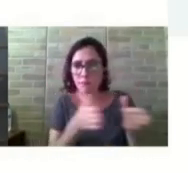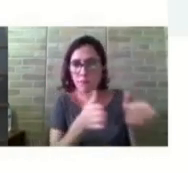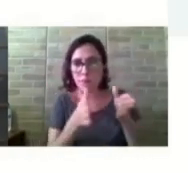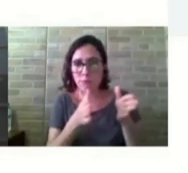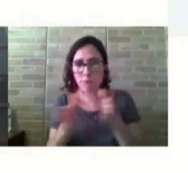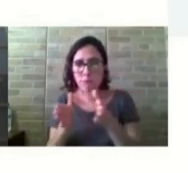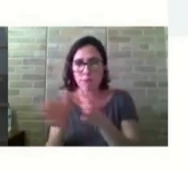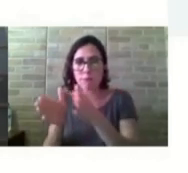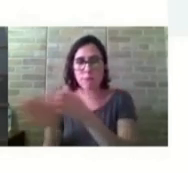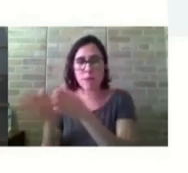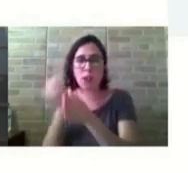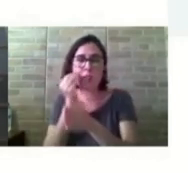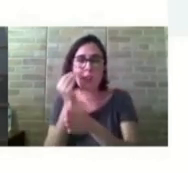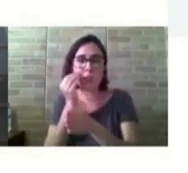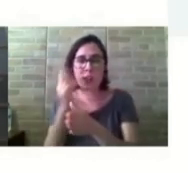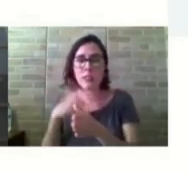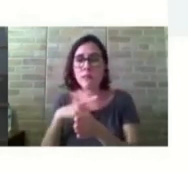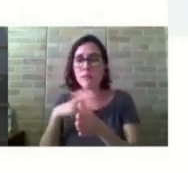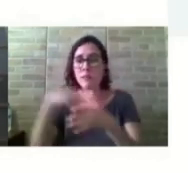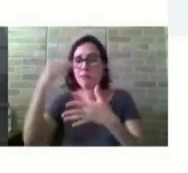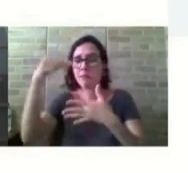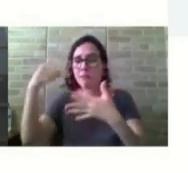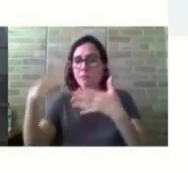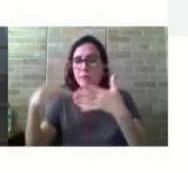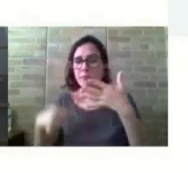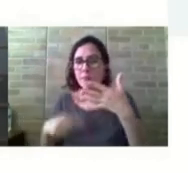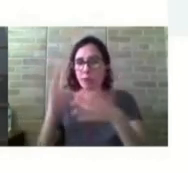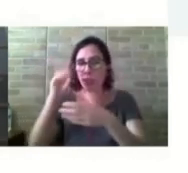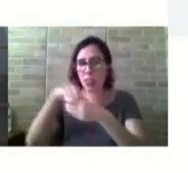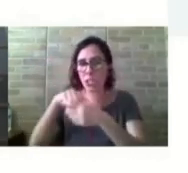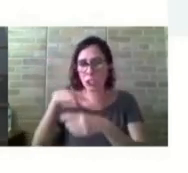itens presentes nesse instrumento, tá?